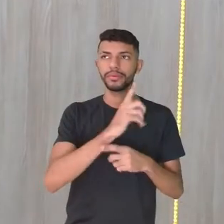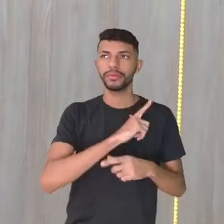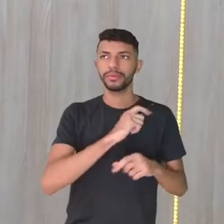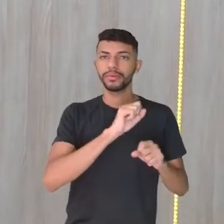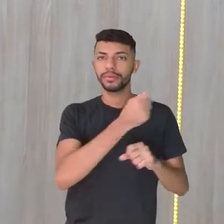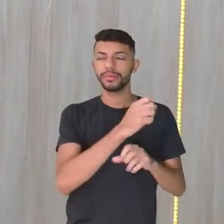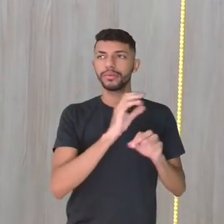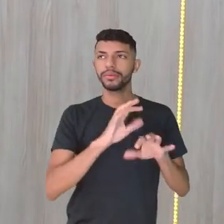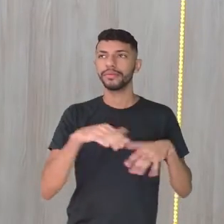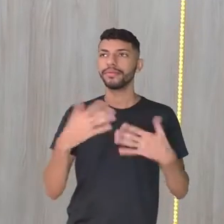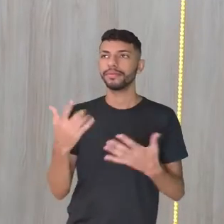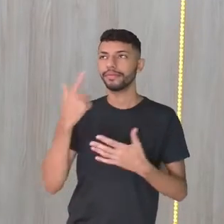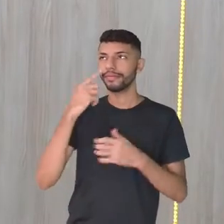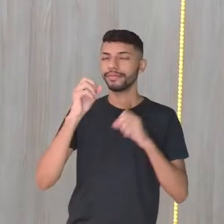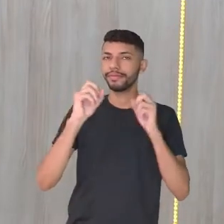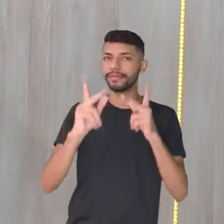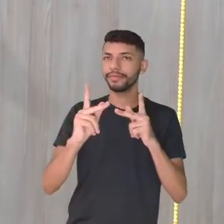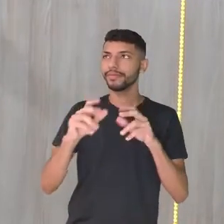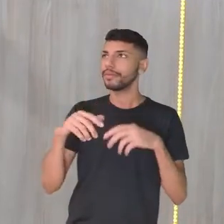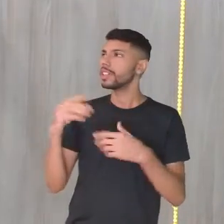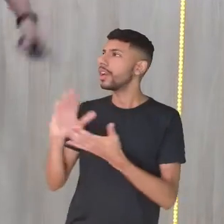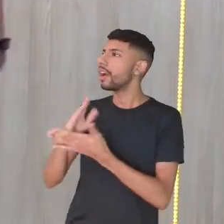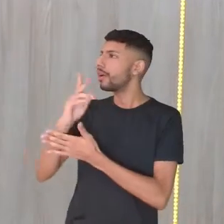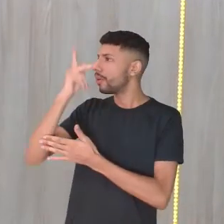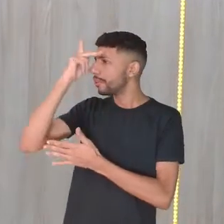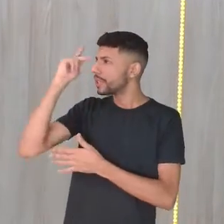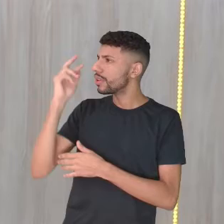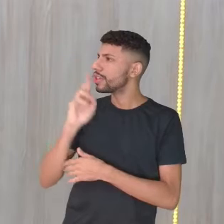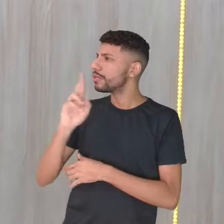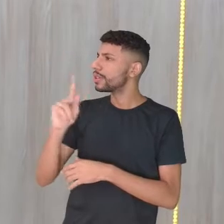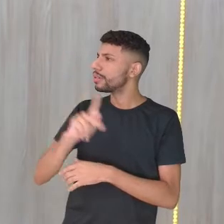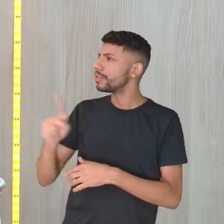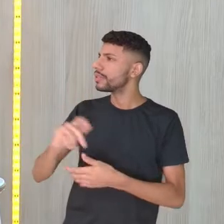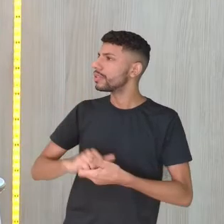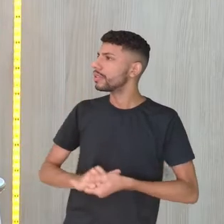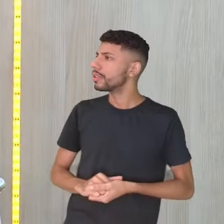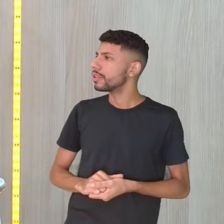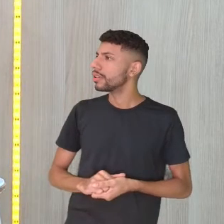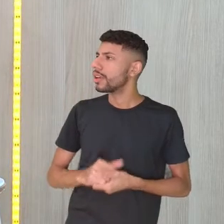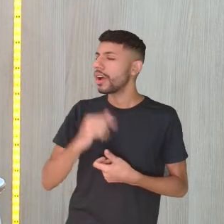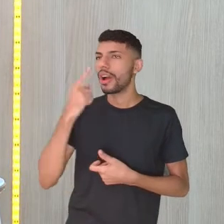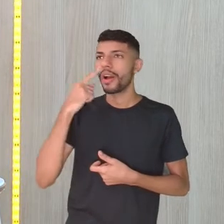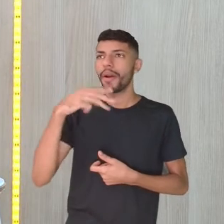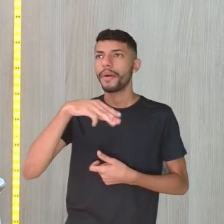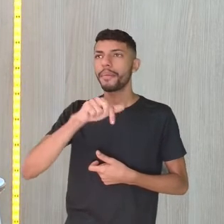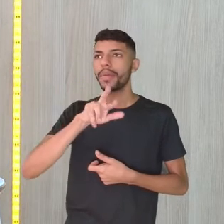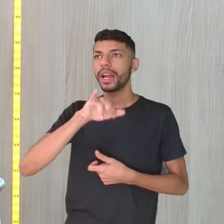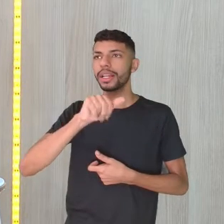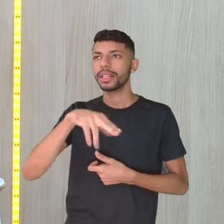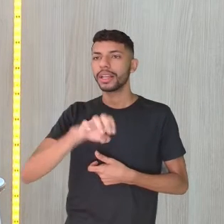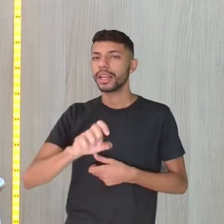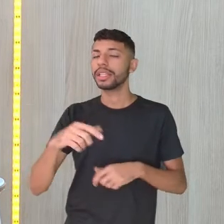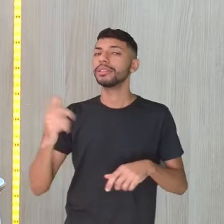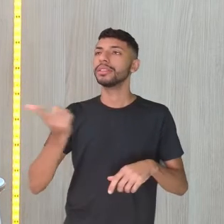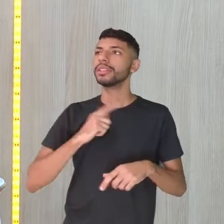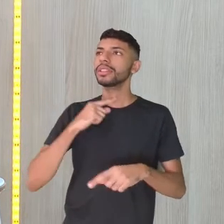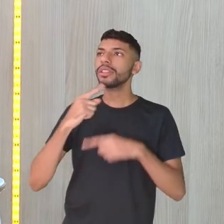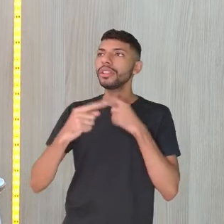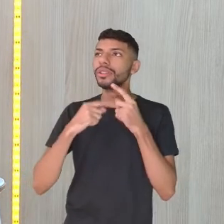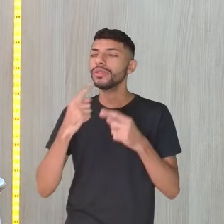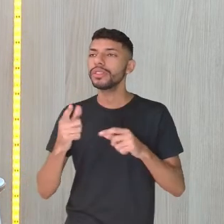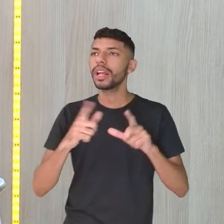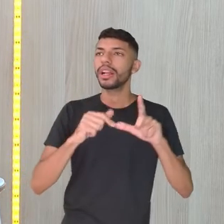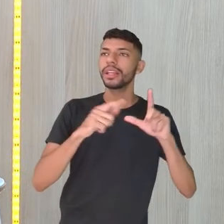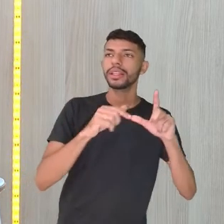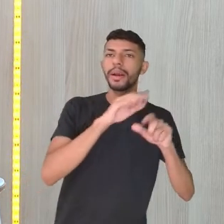passando muito. Beleza? Letra D. Alguém respondeu, professor Gilson? Pronto, a Mariana estava na dúvida entre a letra B e D. Ah, então acertou. É,